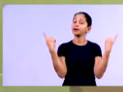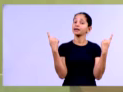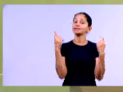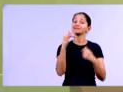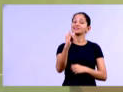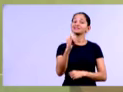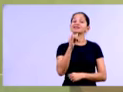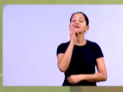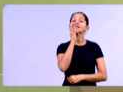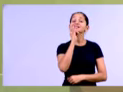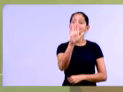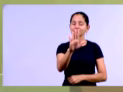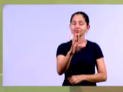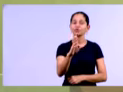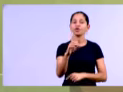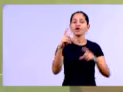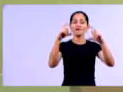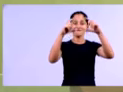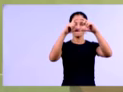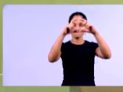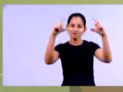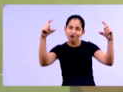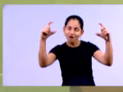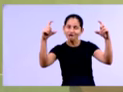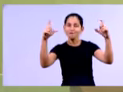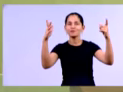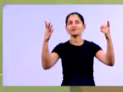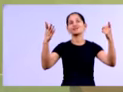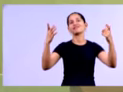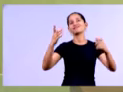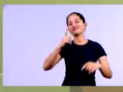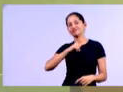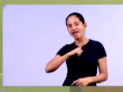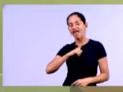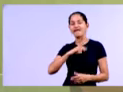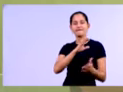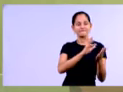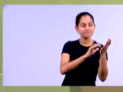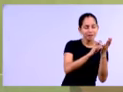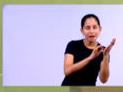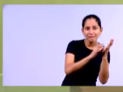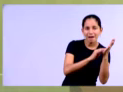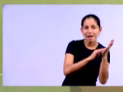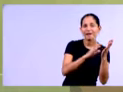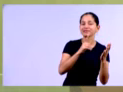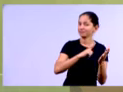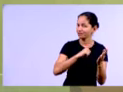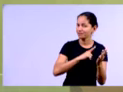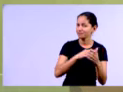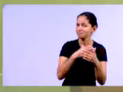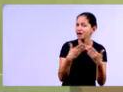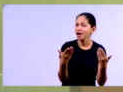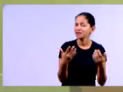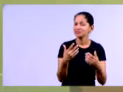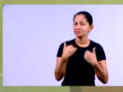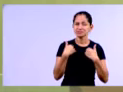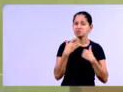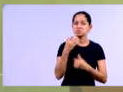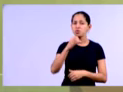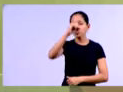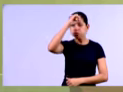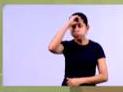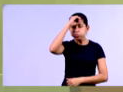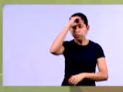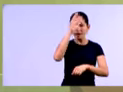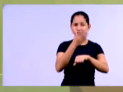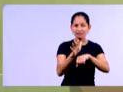fórmula, não vai adiantar nada você trazer a sua calculadora se não treinar em casa, se não treinar naquele momento que está